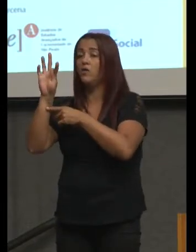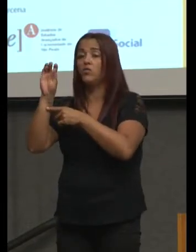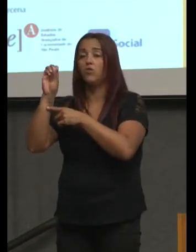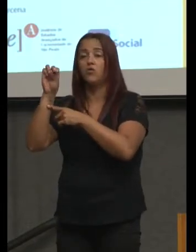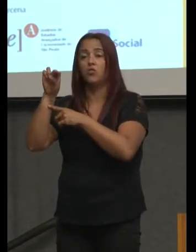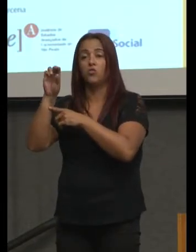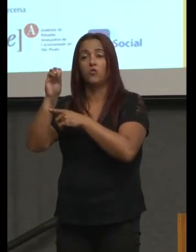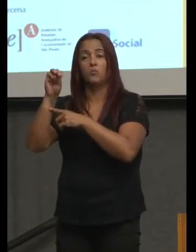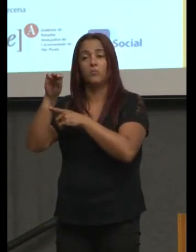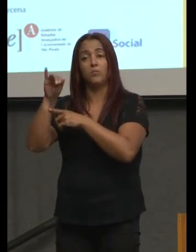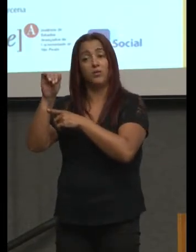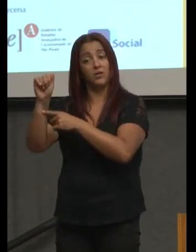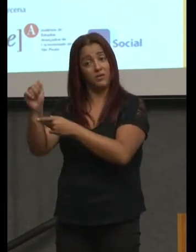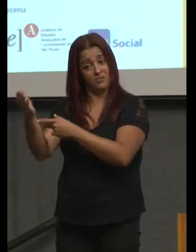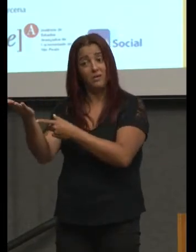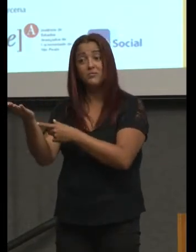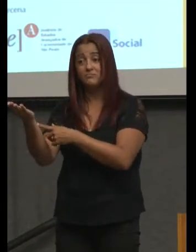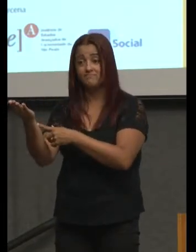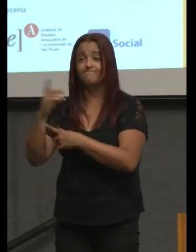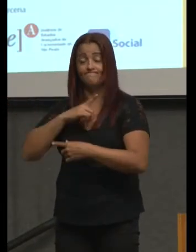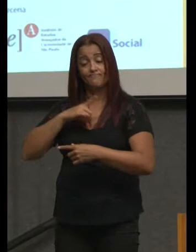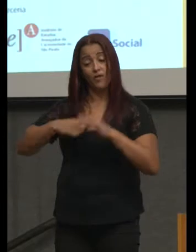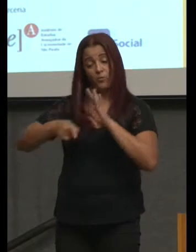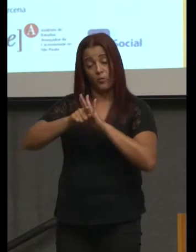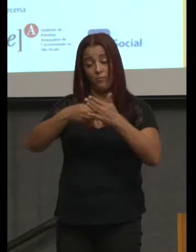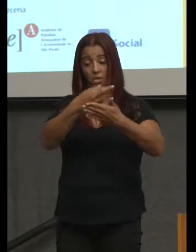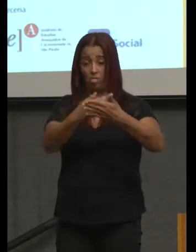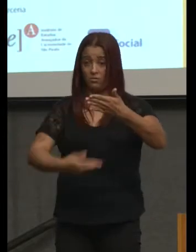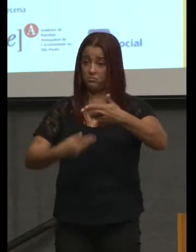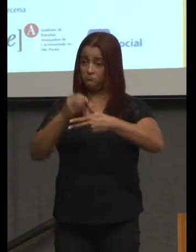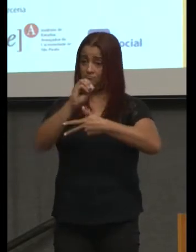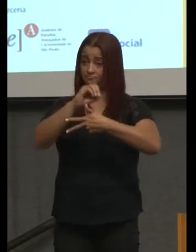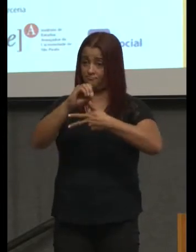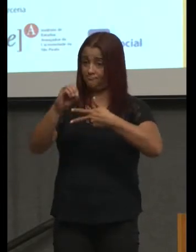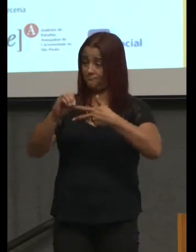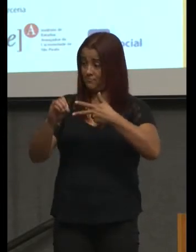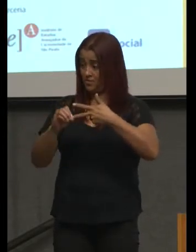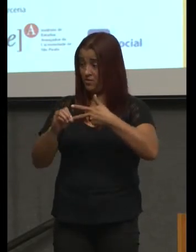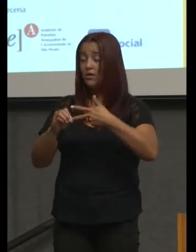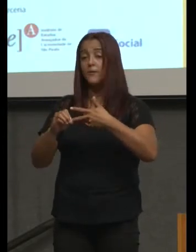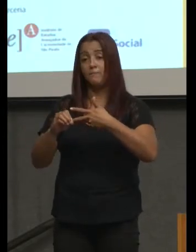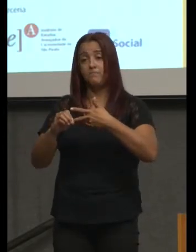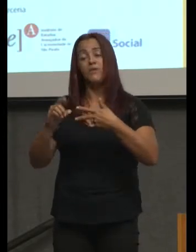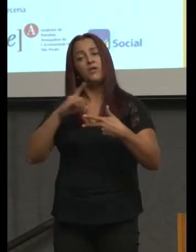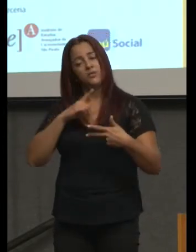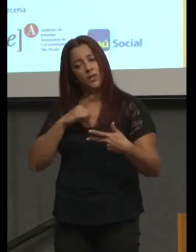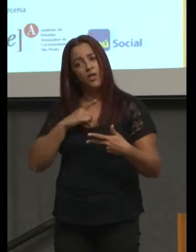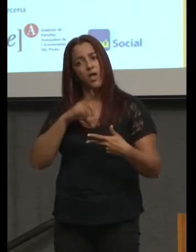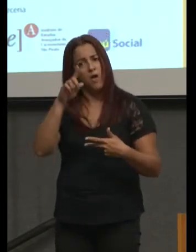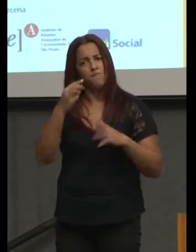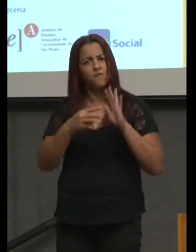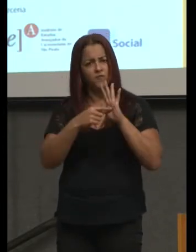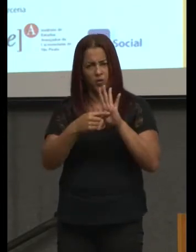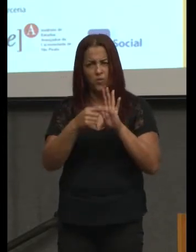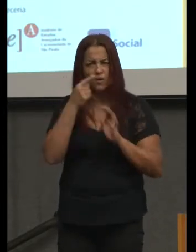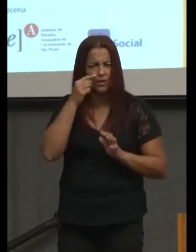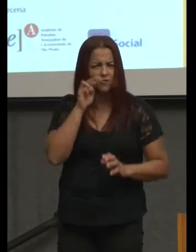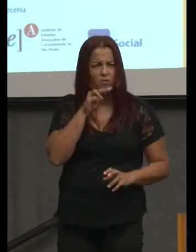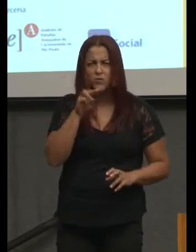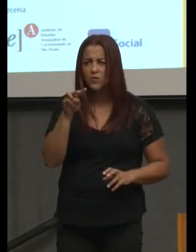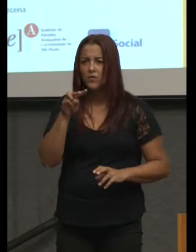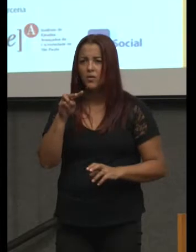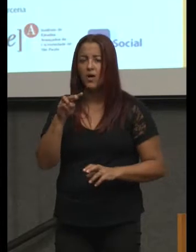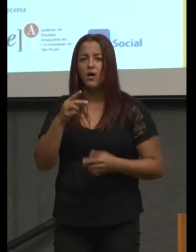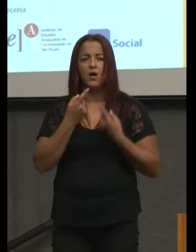redação do Enem, vocês se lembram das redações do Enem das últimas? Elas foram criticadas até com razões